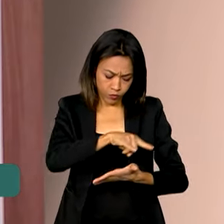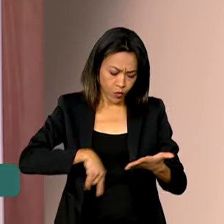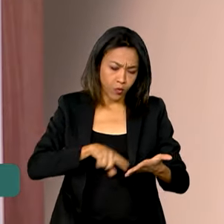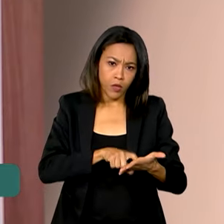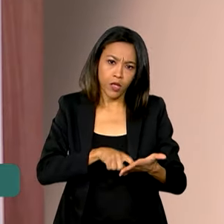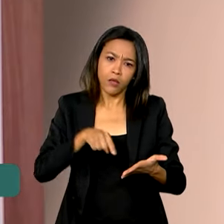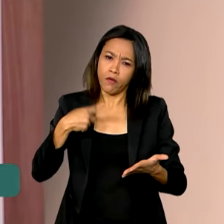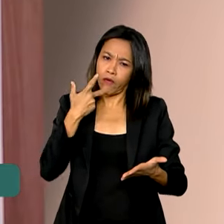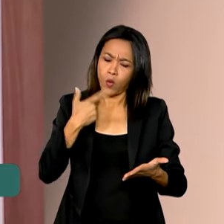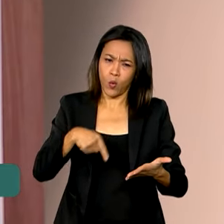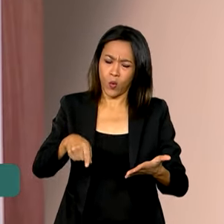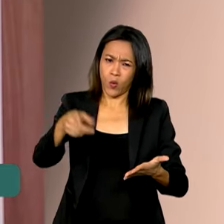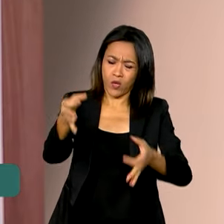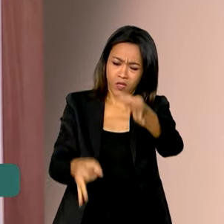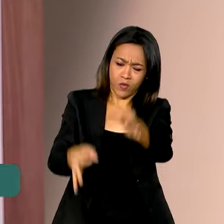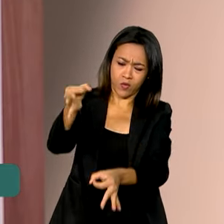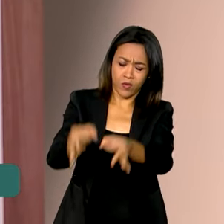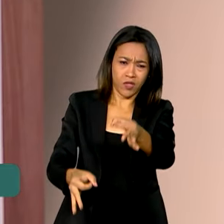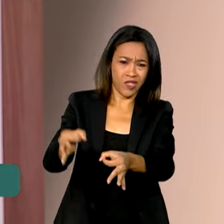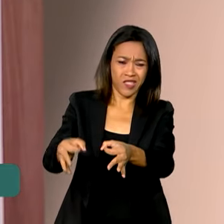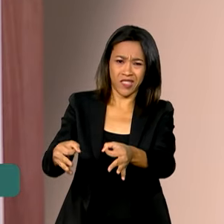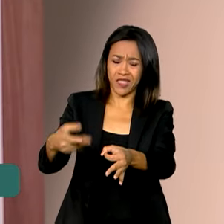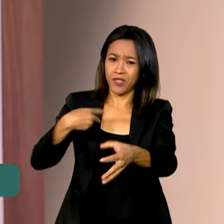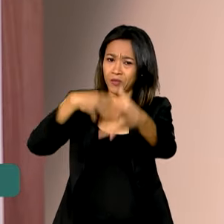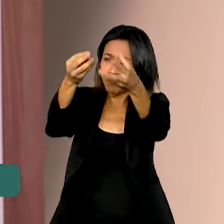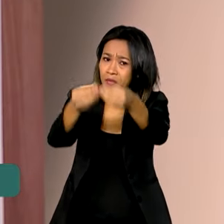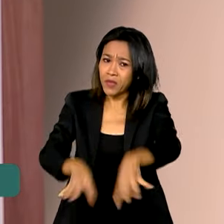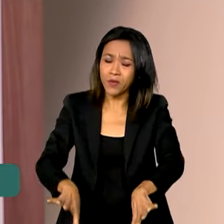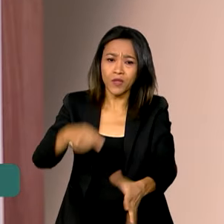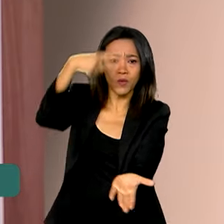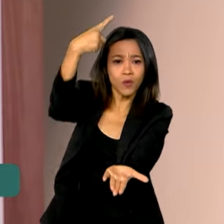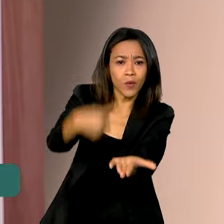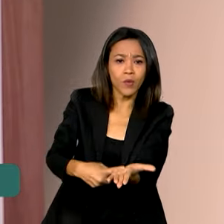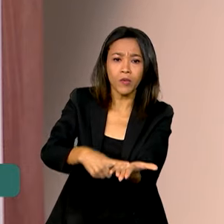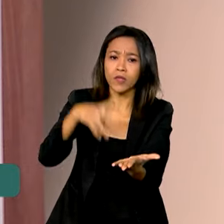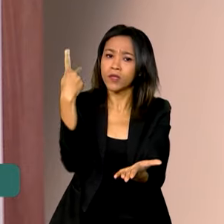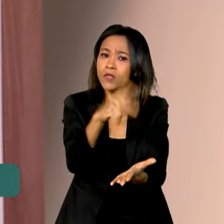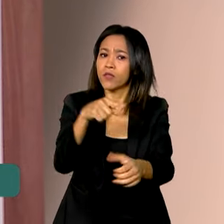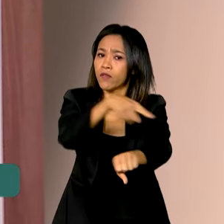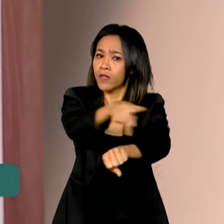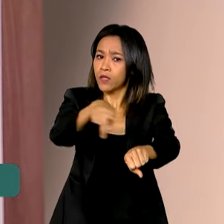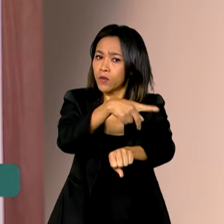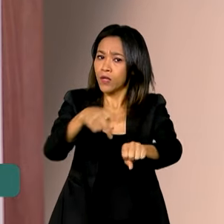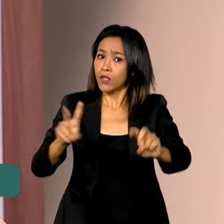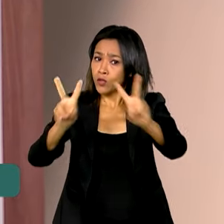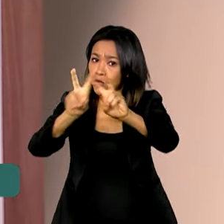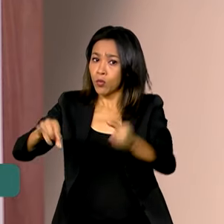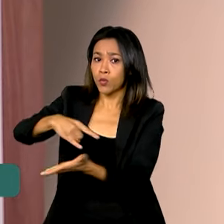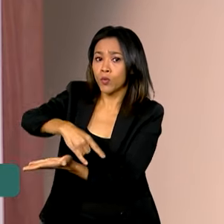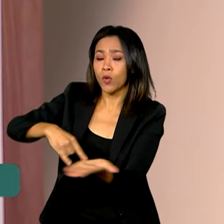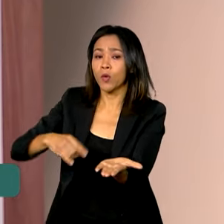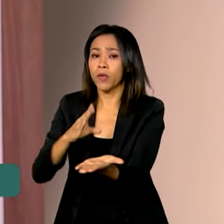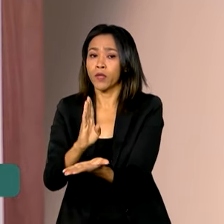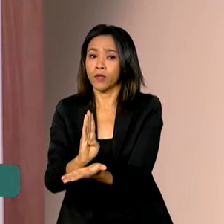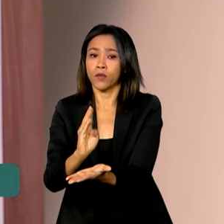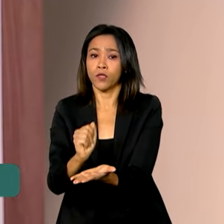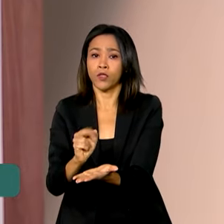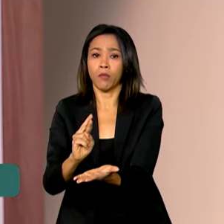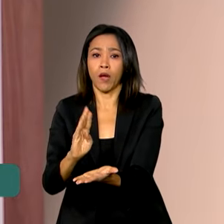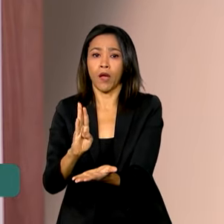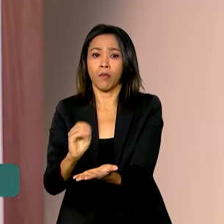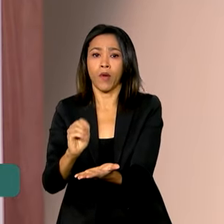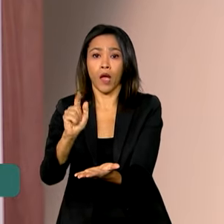judicial afeta gravemente os compromissos assumidos pela Venezuela nos acordos de Barbados, quando o governo e oposição